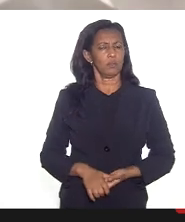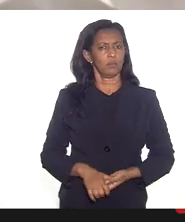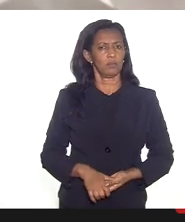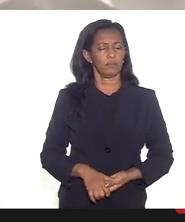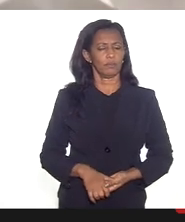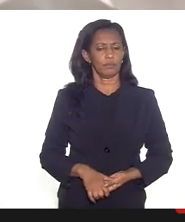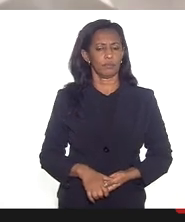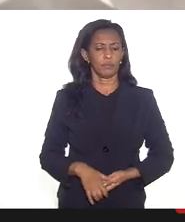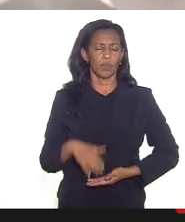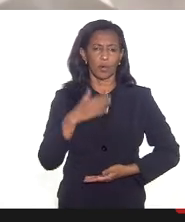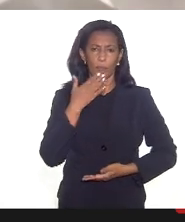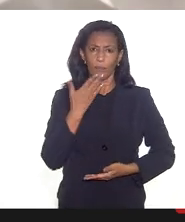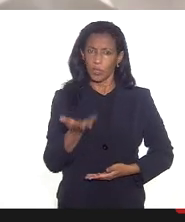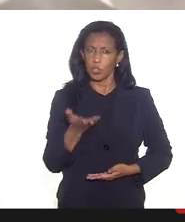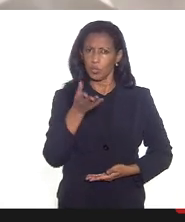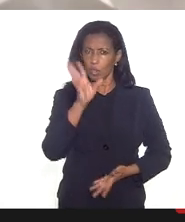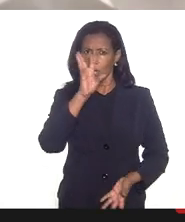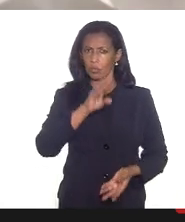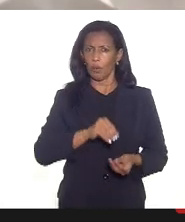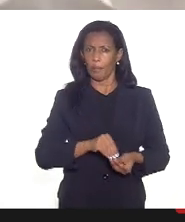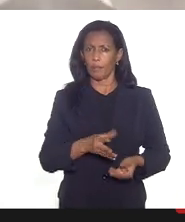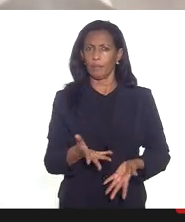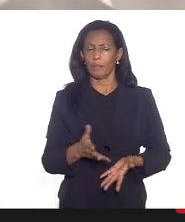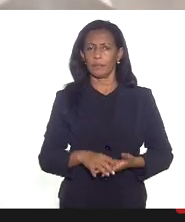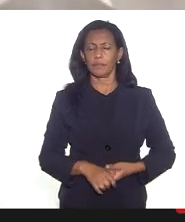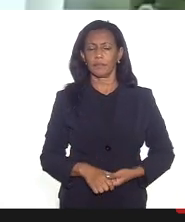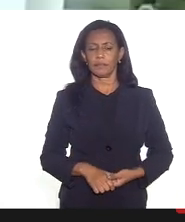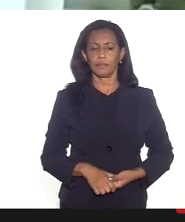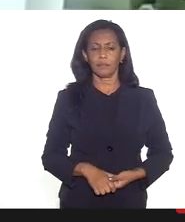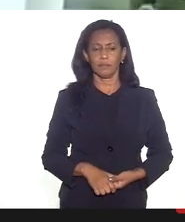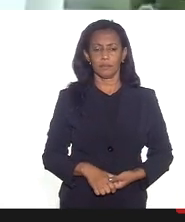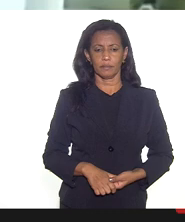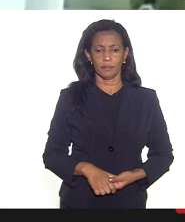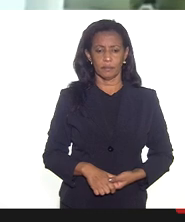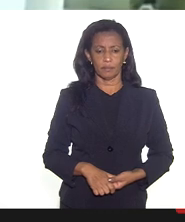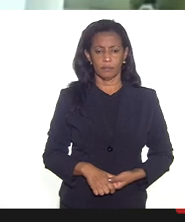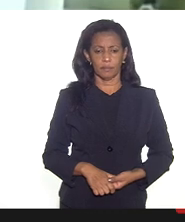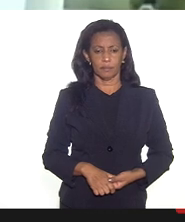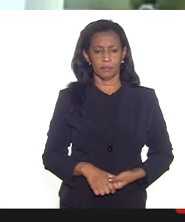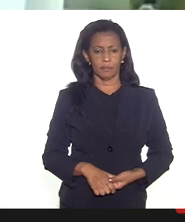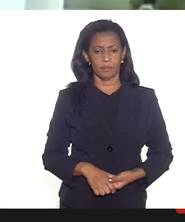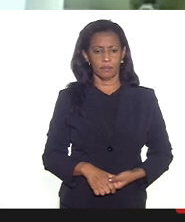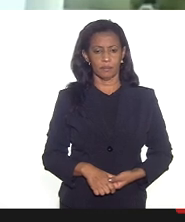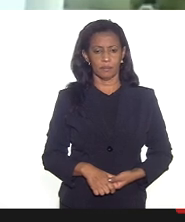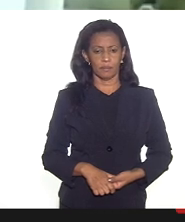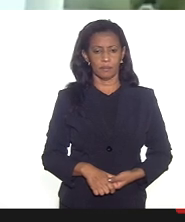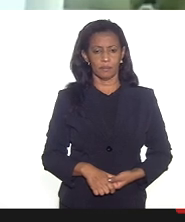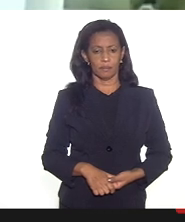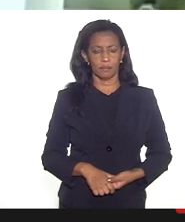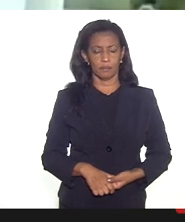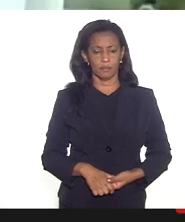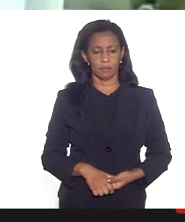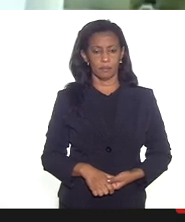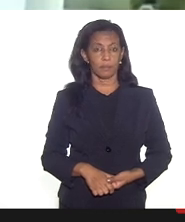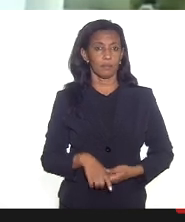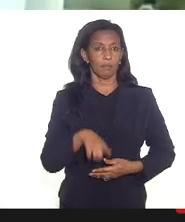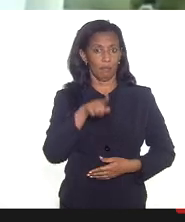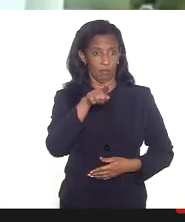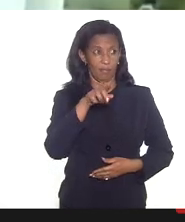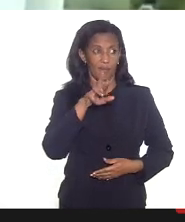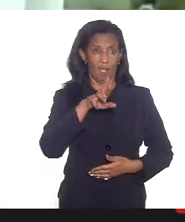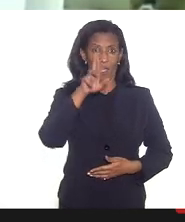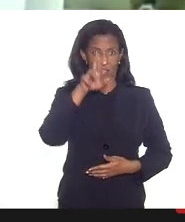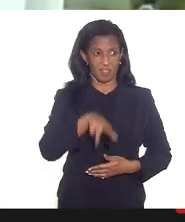então pedindo só para a senhora complementar por favor tá deputada você tem toda a